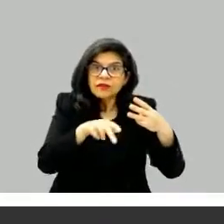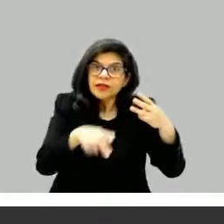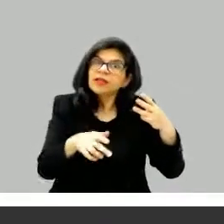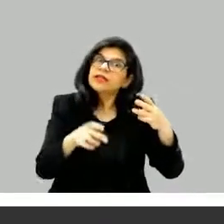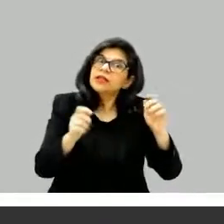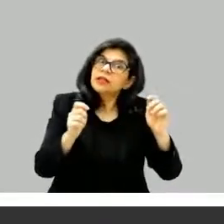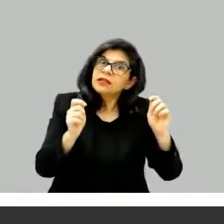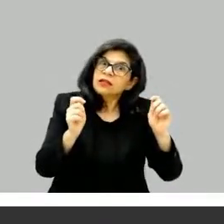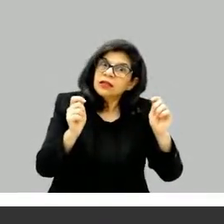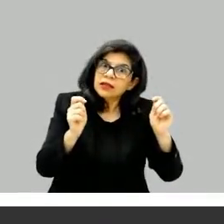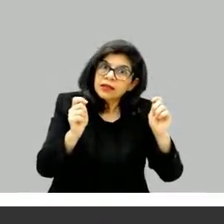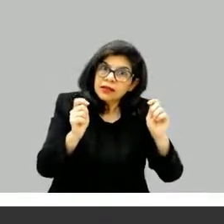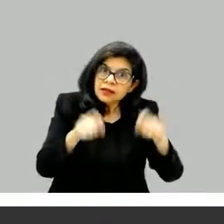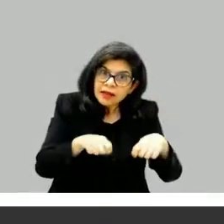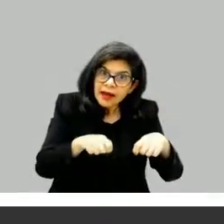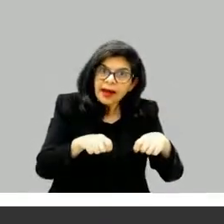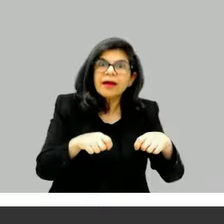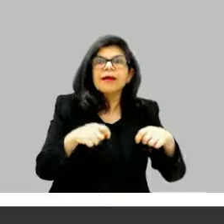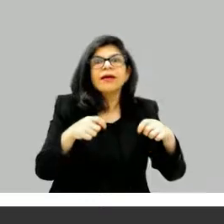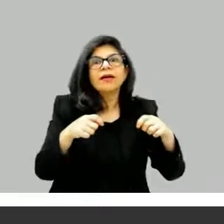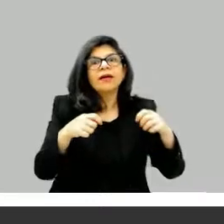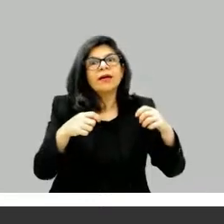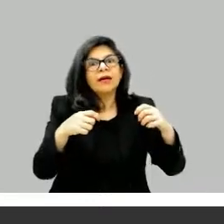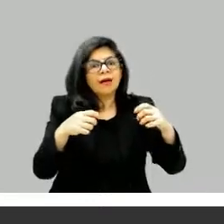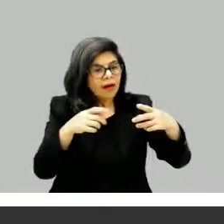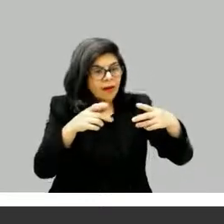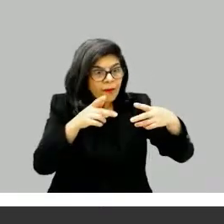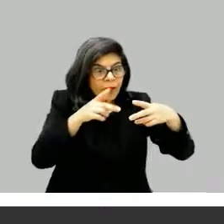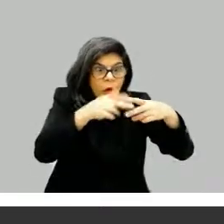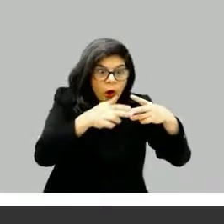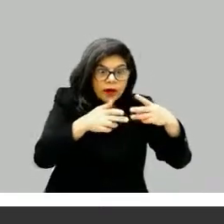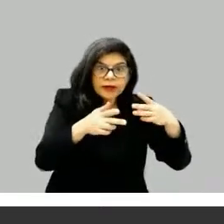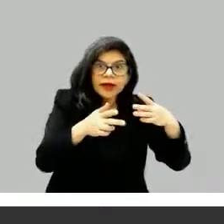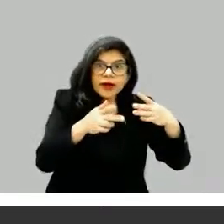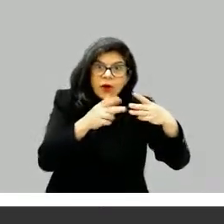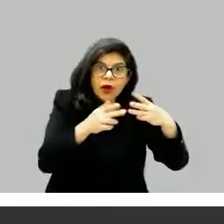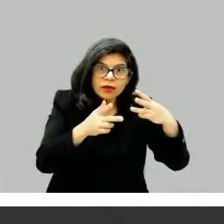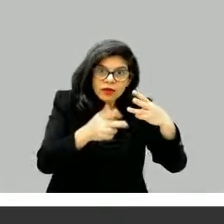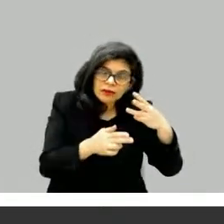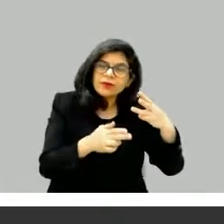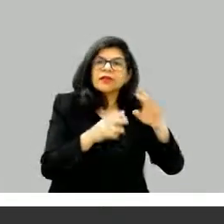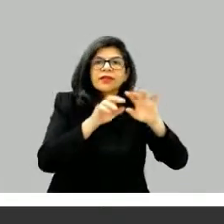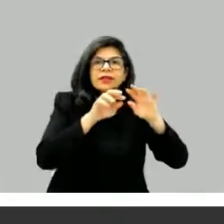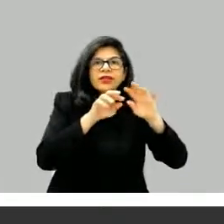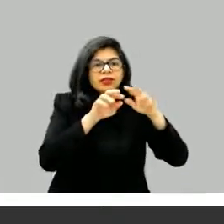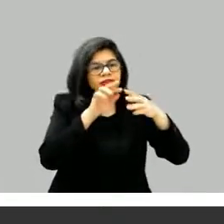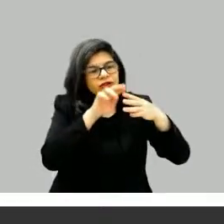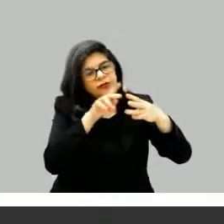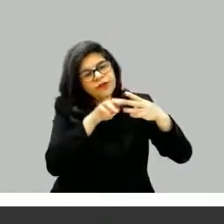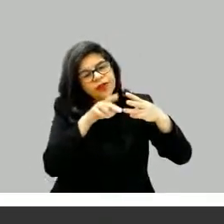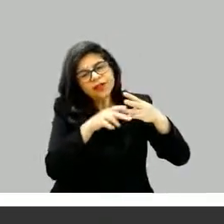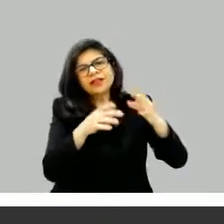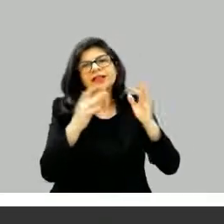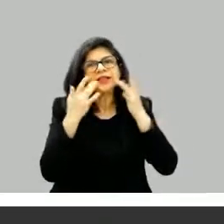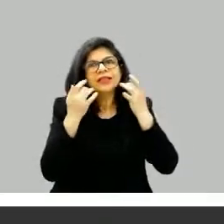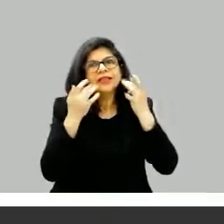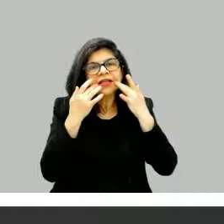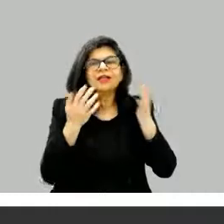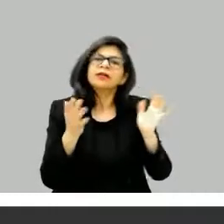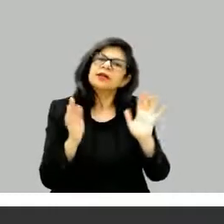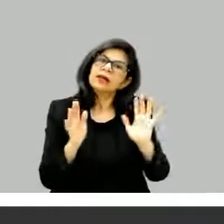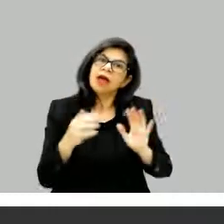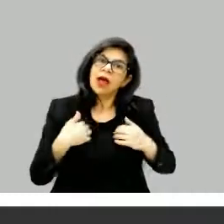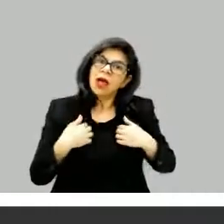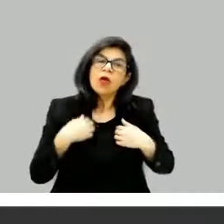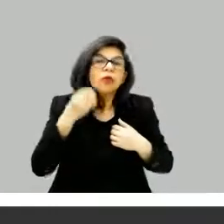qualquer ponto é um plot point. Então é isso que eu tento, eu tento garantir que toda cena, não que cada cena